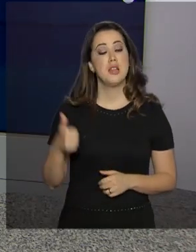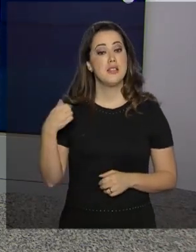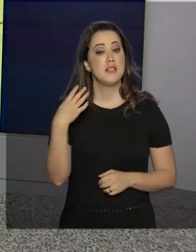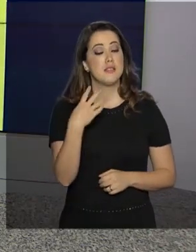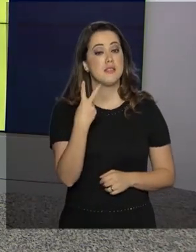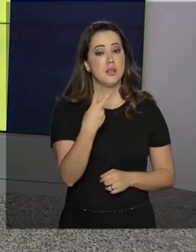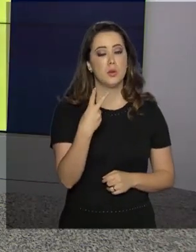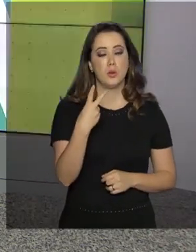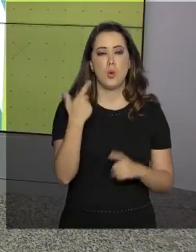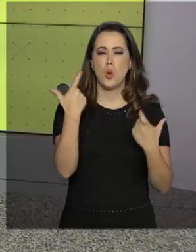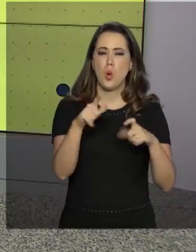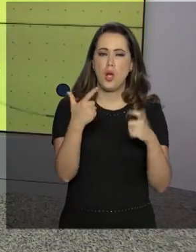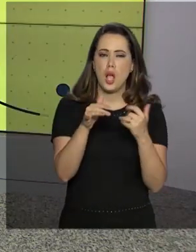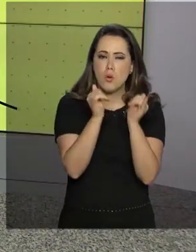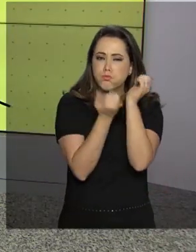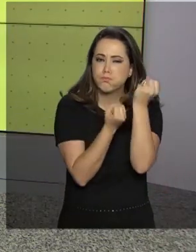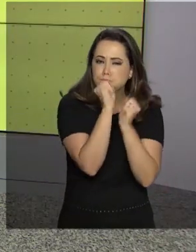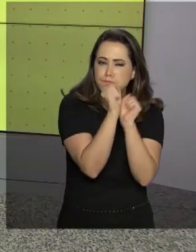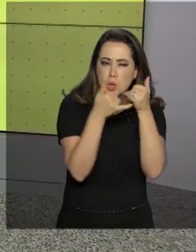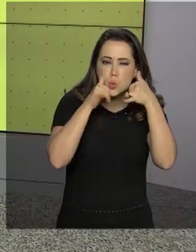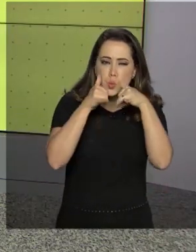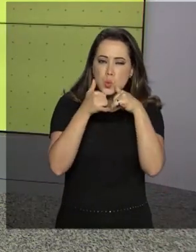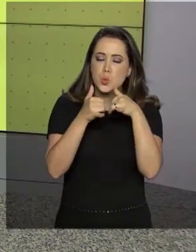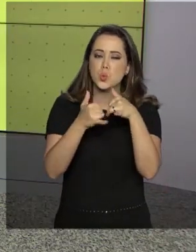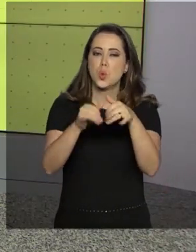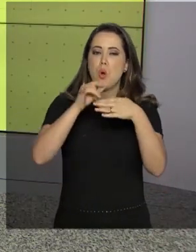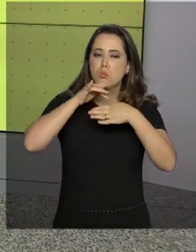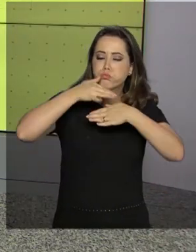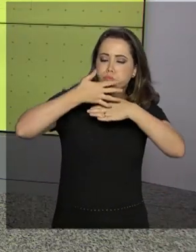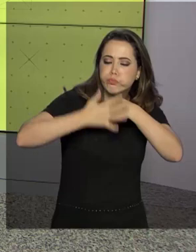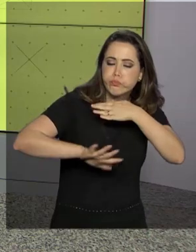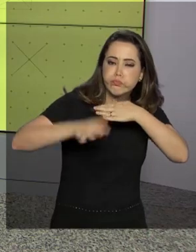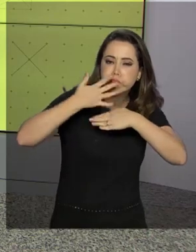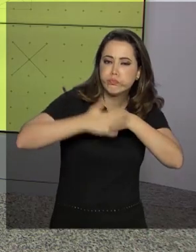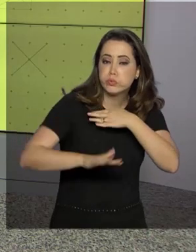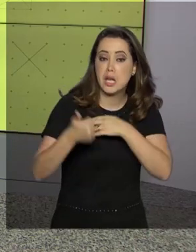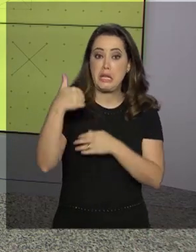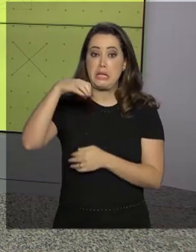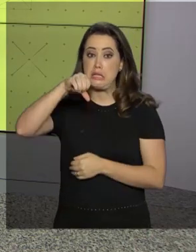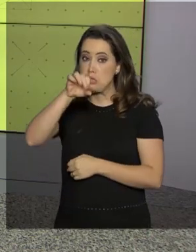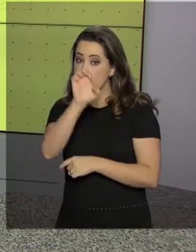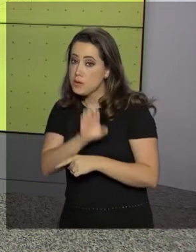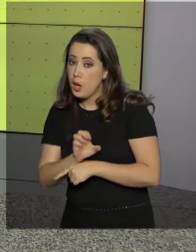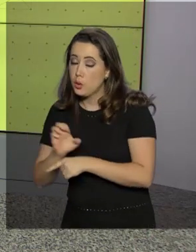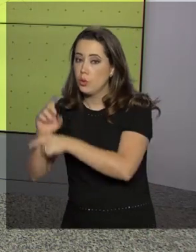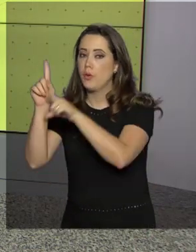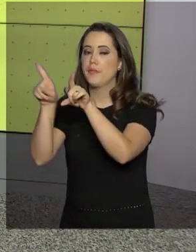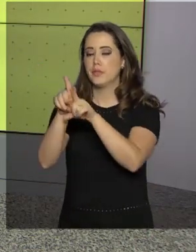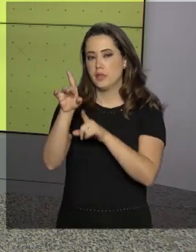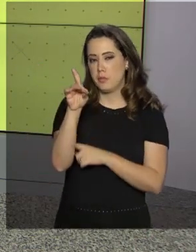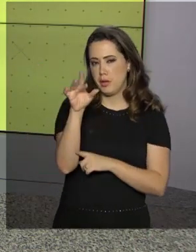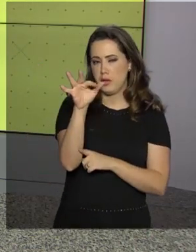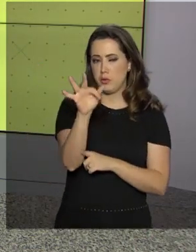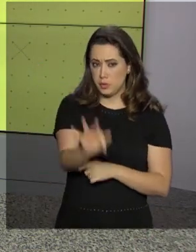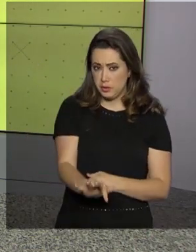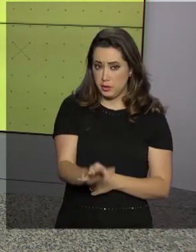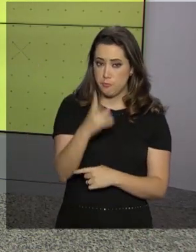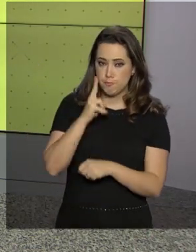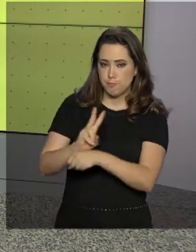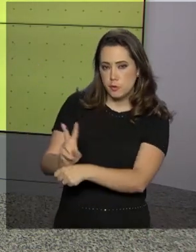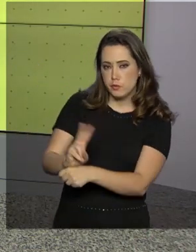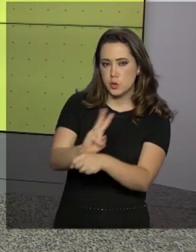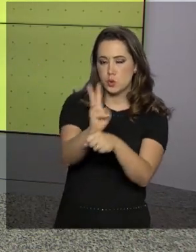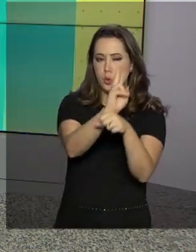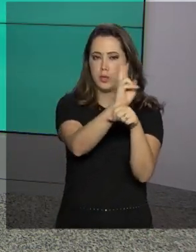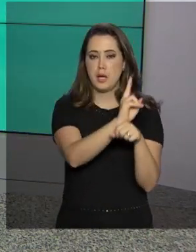142 usinas hidrelétricas localizadas em 19 estados mais o Distrito Federal foram vistoriadas pela Agência Nacional de